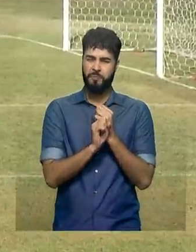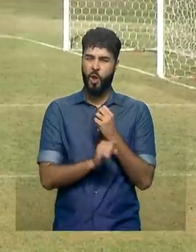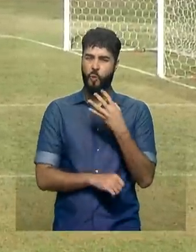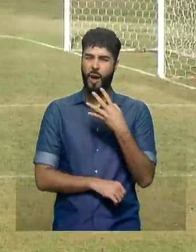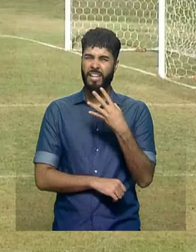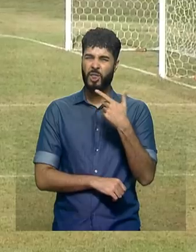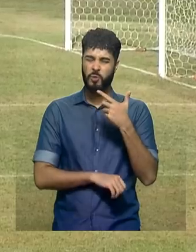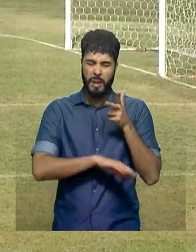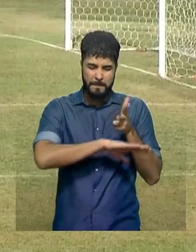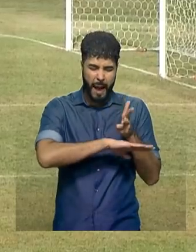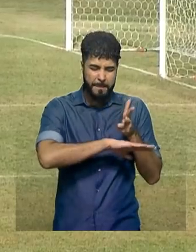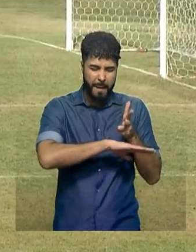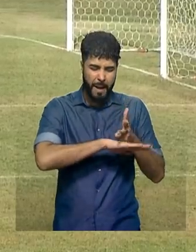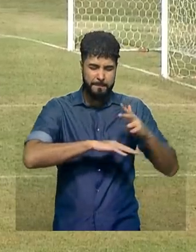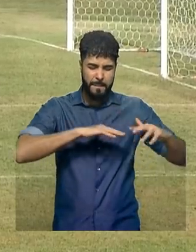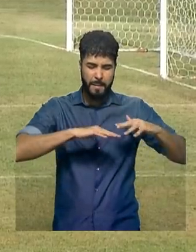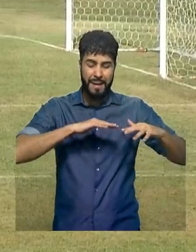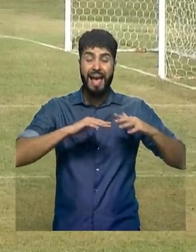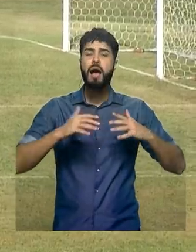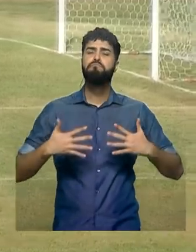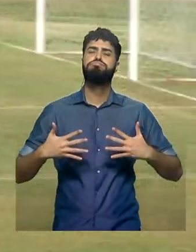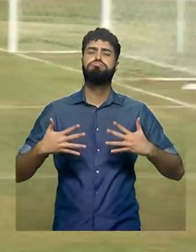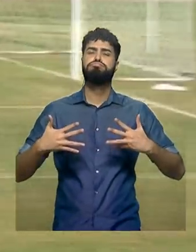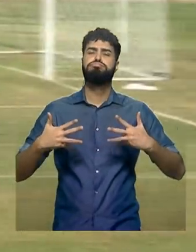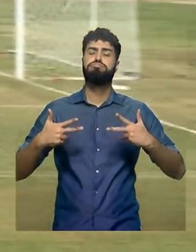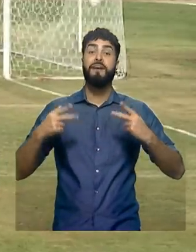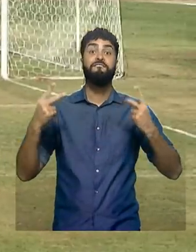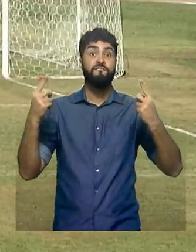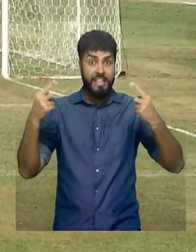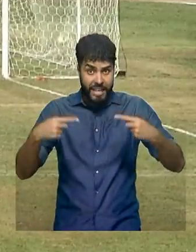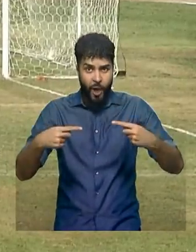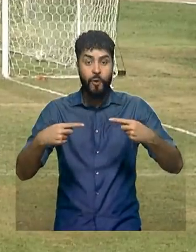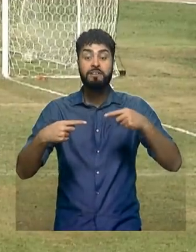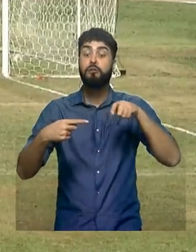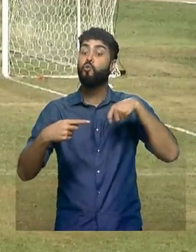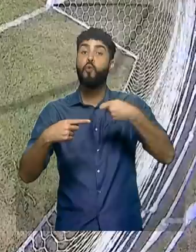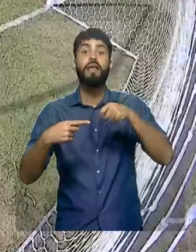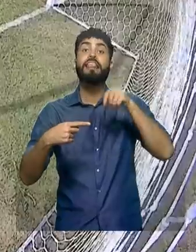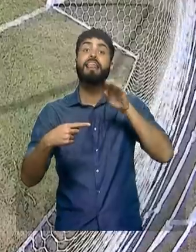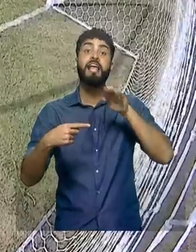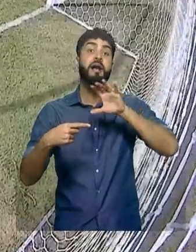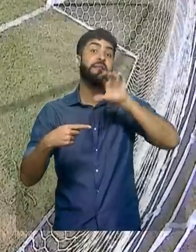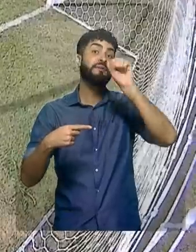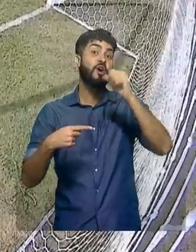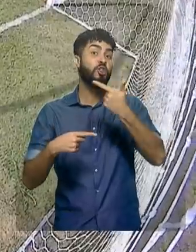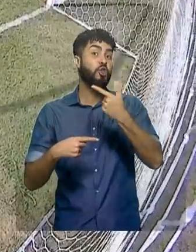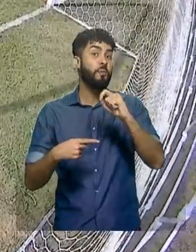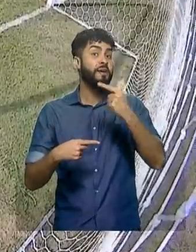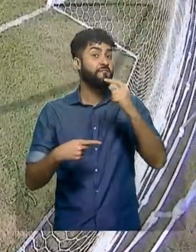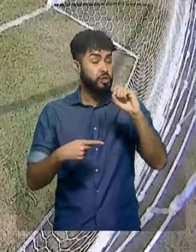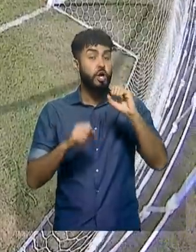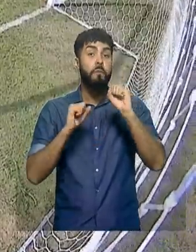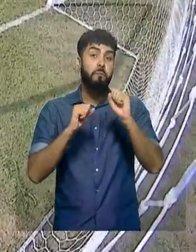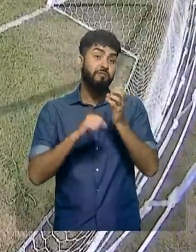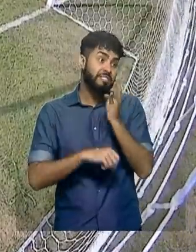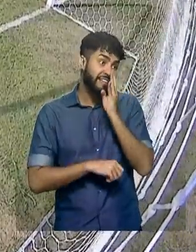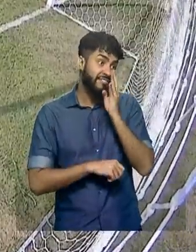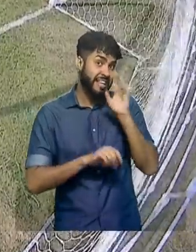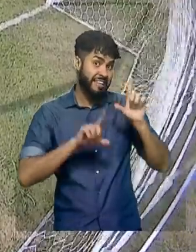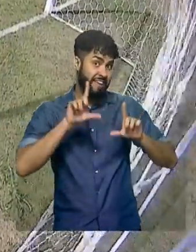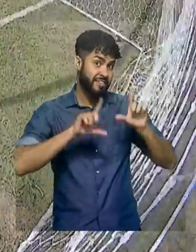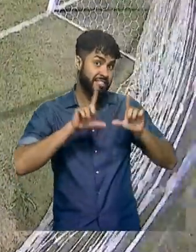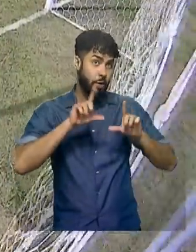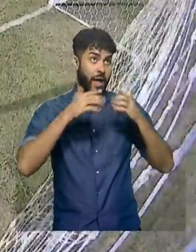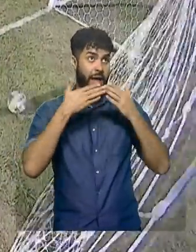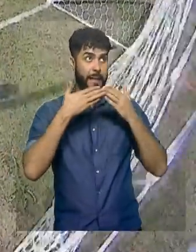transmissões até a grande final que vai coroar o campeão de 2020. Você pode acompanhar as partidas na televisão, em